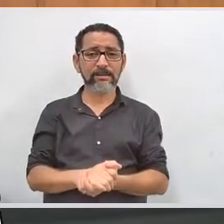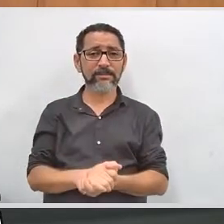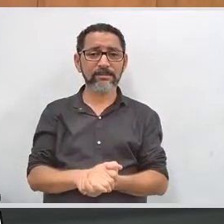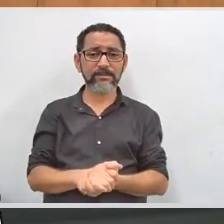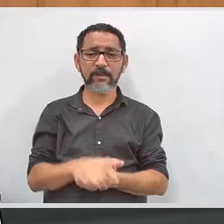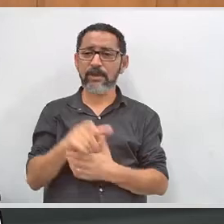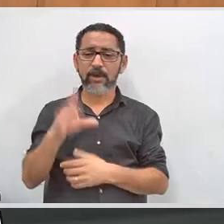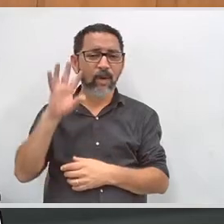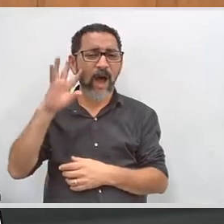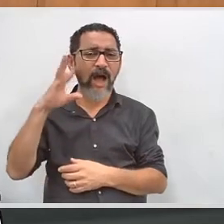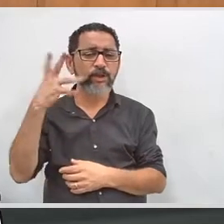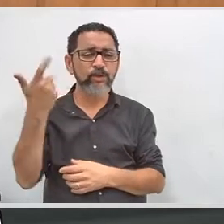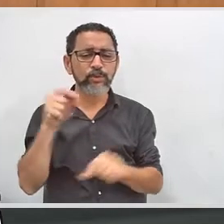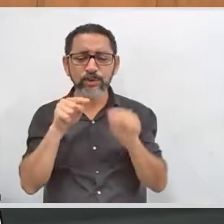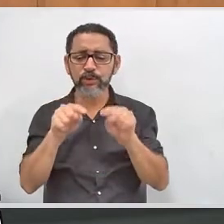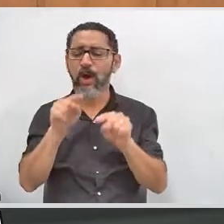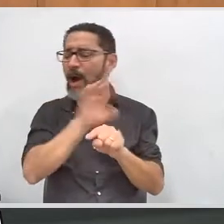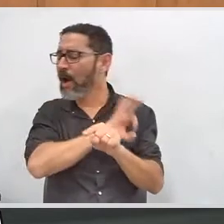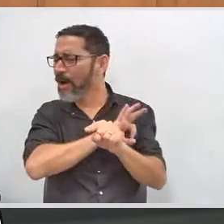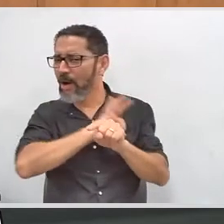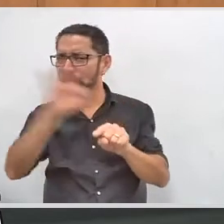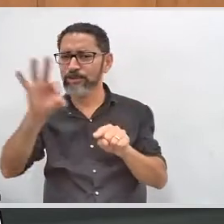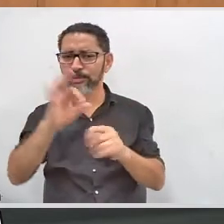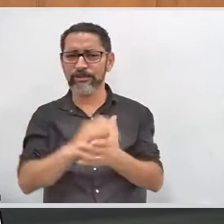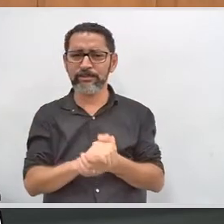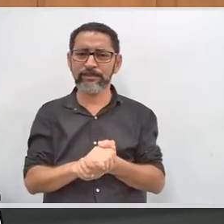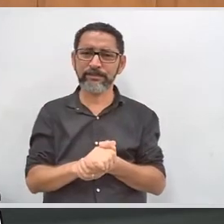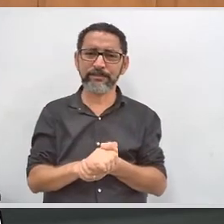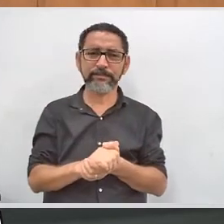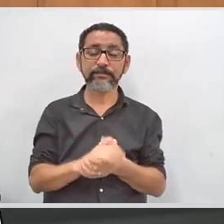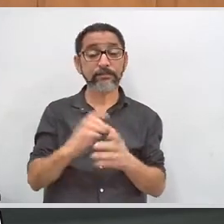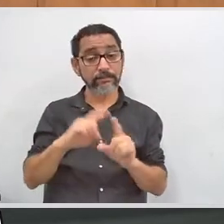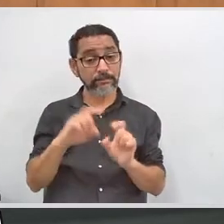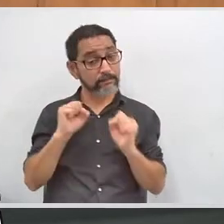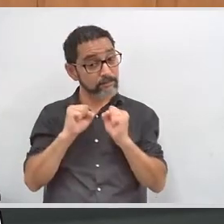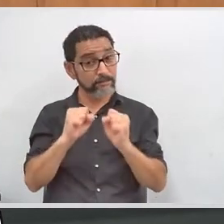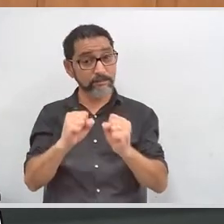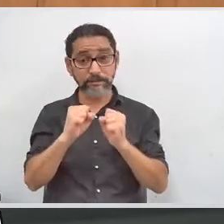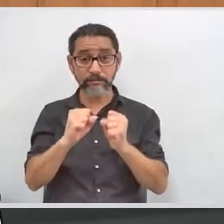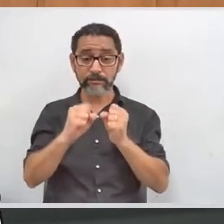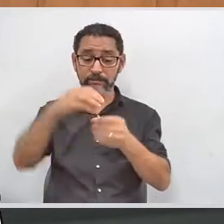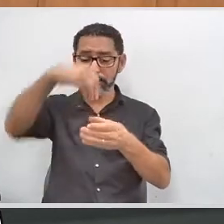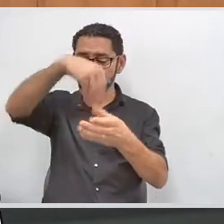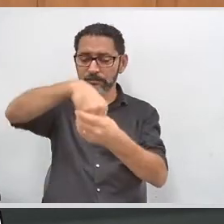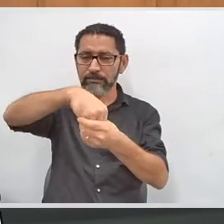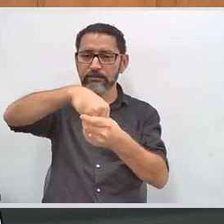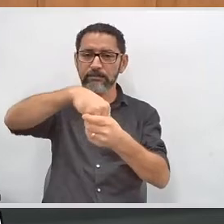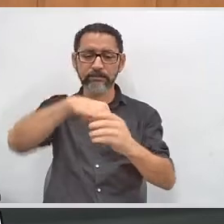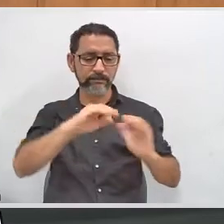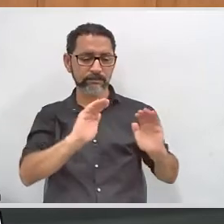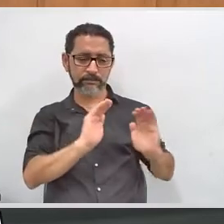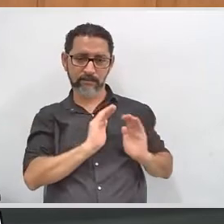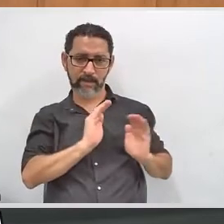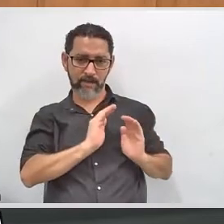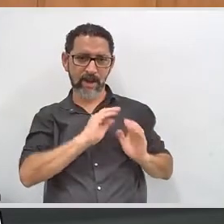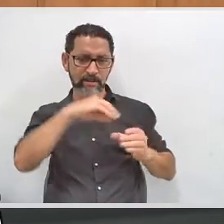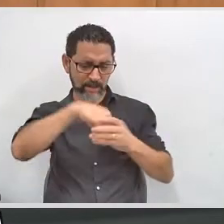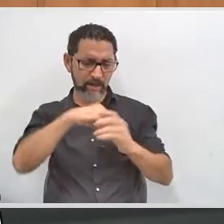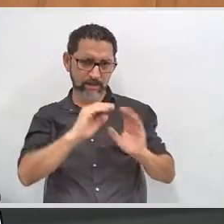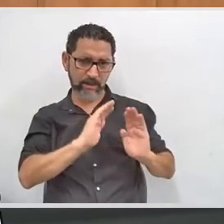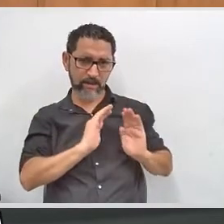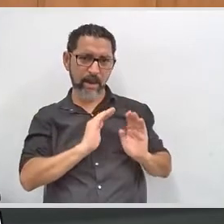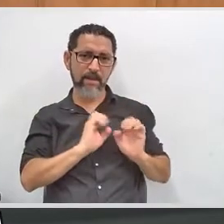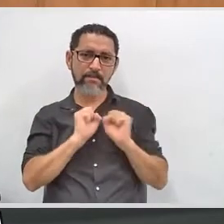Eu achei isso fantástico, eu não sei se vocês já fazem isso, mas é um avanço que nós podemos, inclusive, dentro da SAPAES, até diminuir